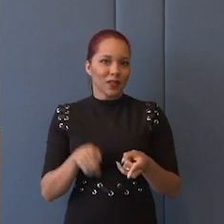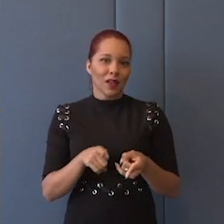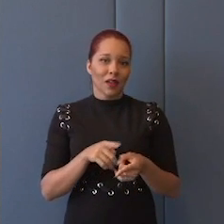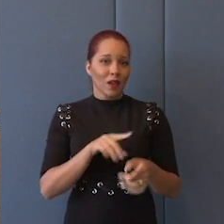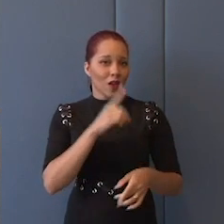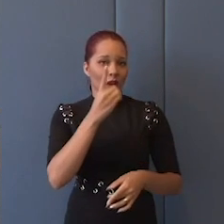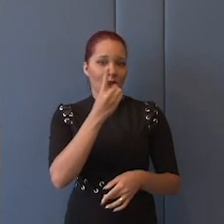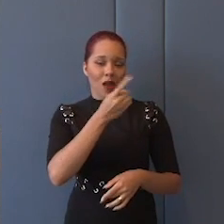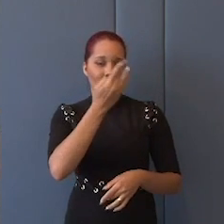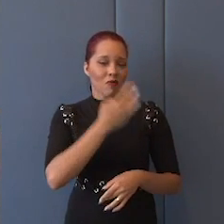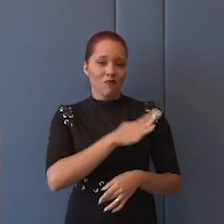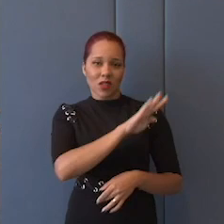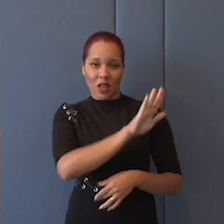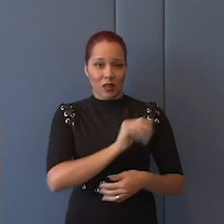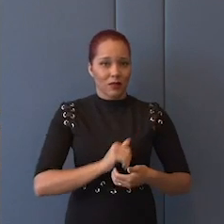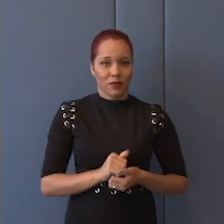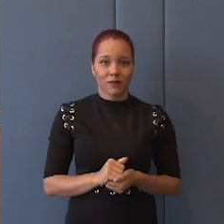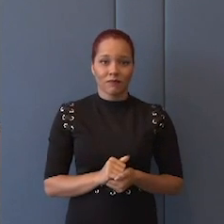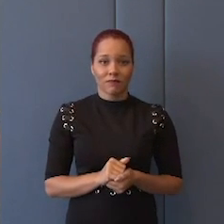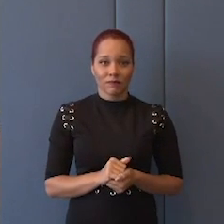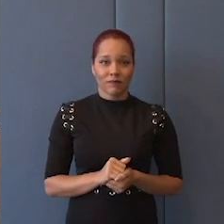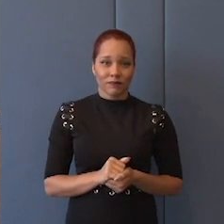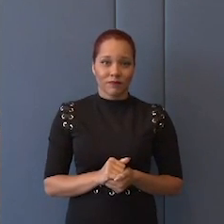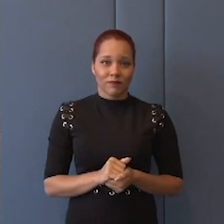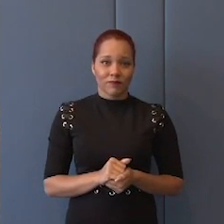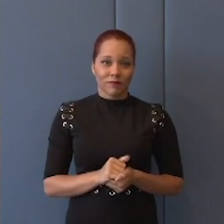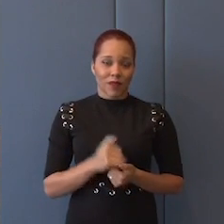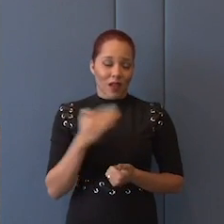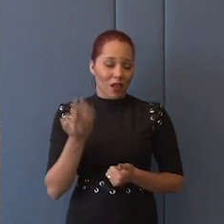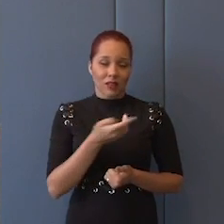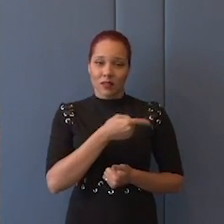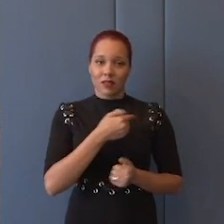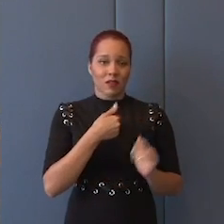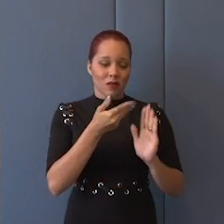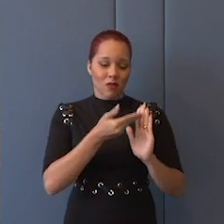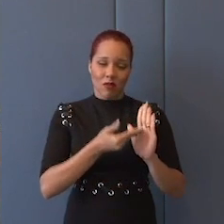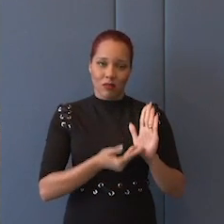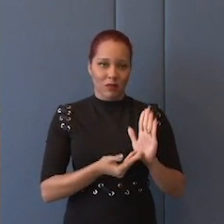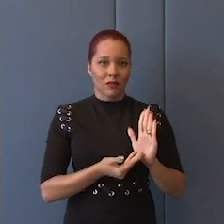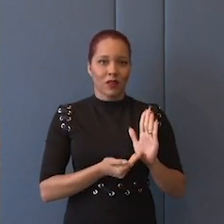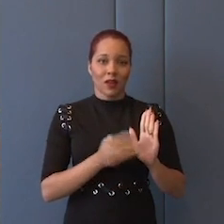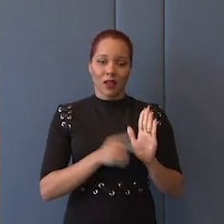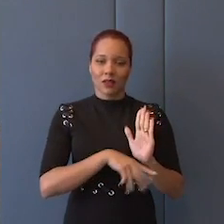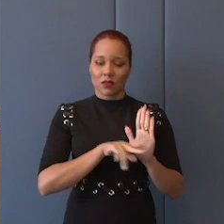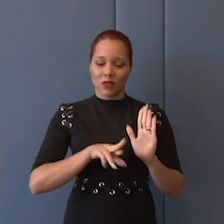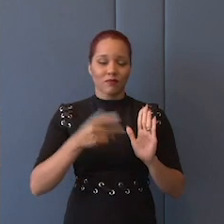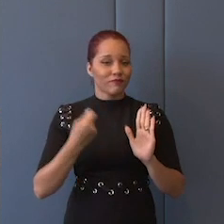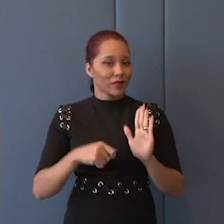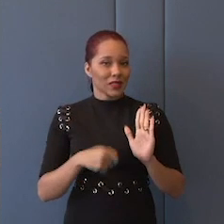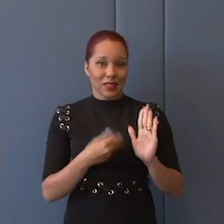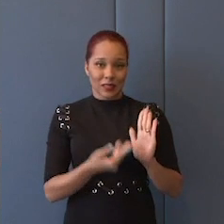é assim que está previsto, é assim que as coisas têm que ser